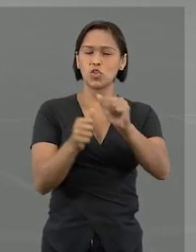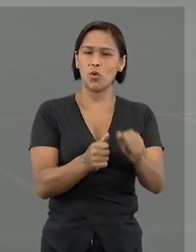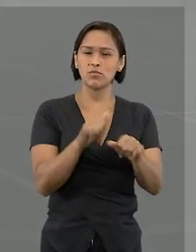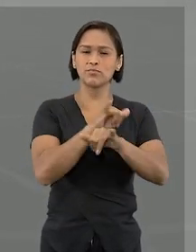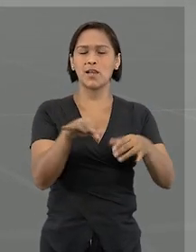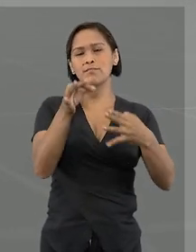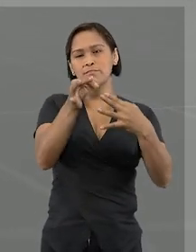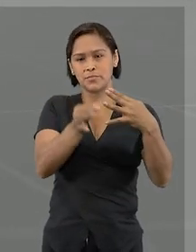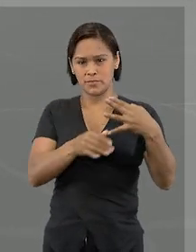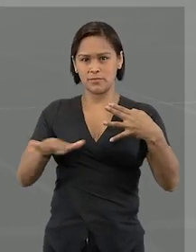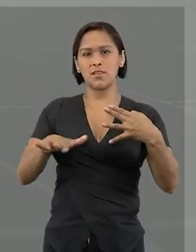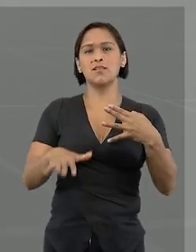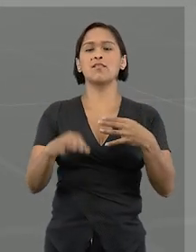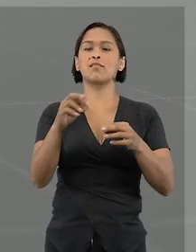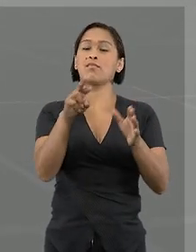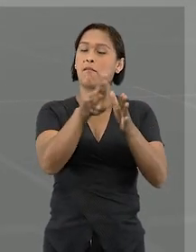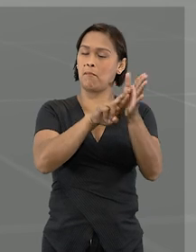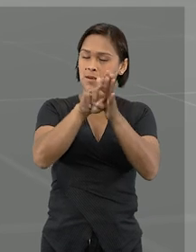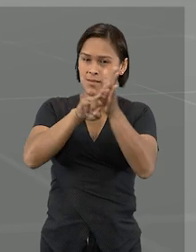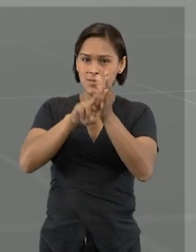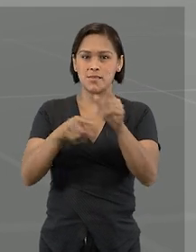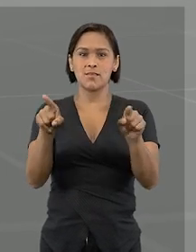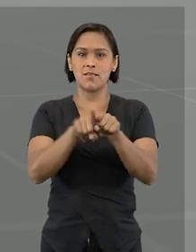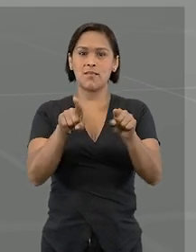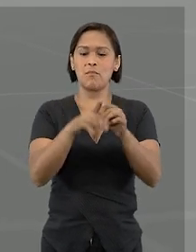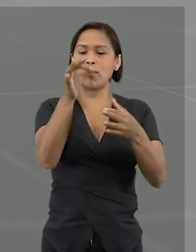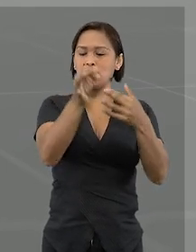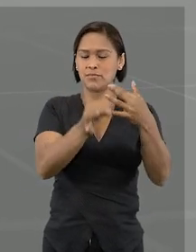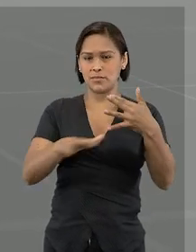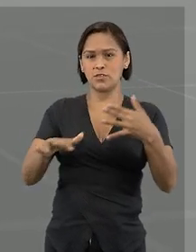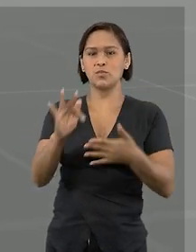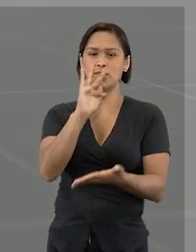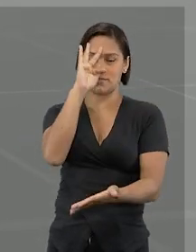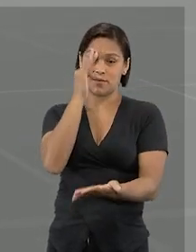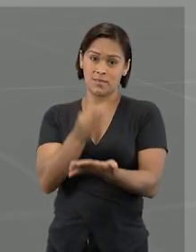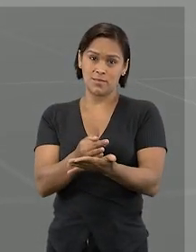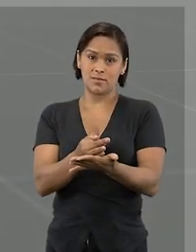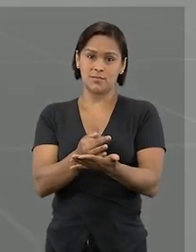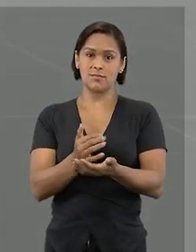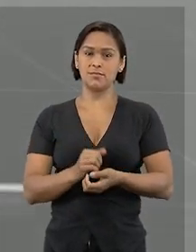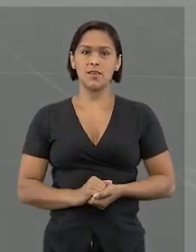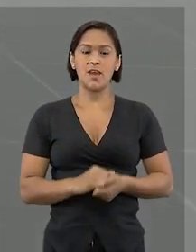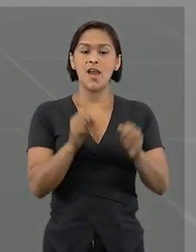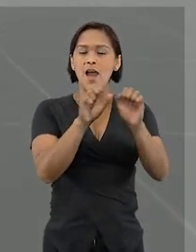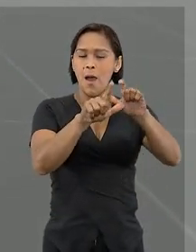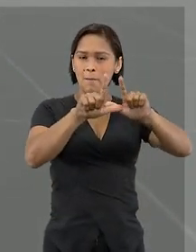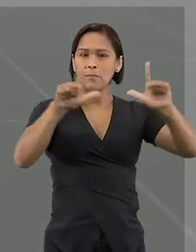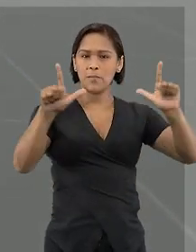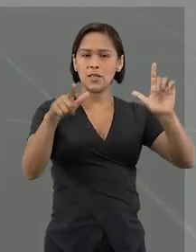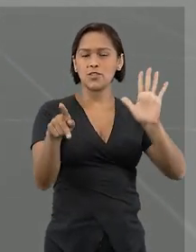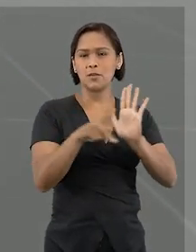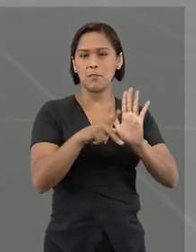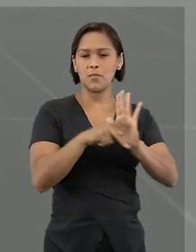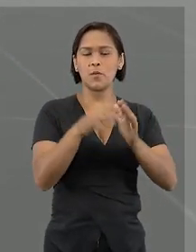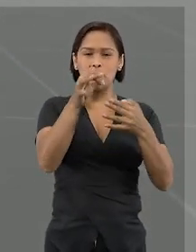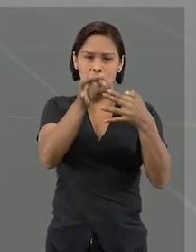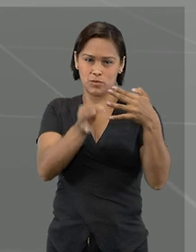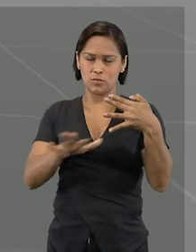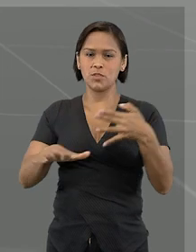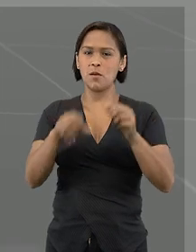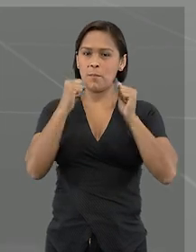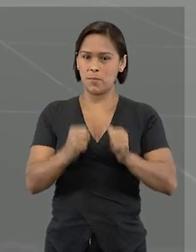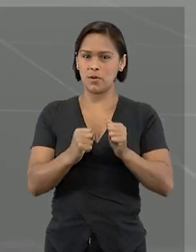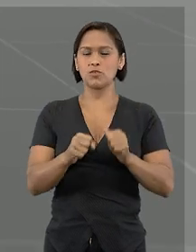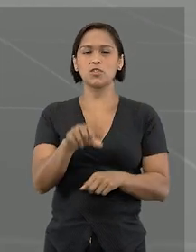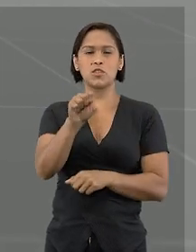Informativo de Jurisprudência, da Pesquisa Pronta e da Jurisprudência em Teses. A página da Pesquisa de Jurisprudência pode ser